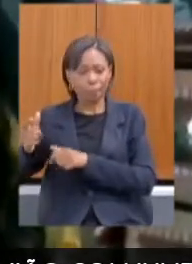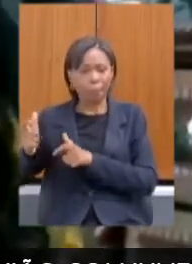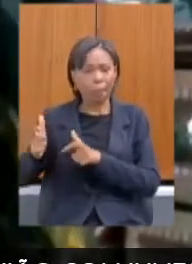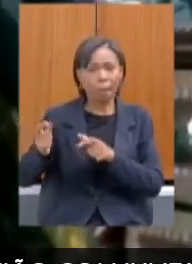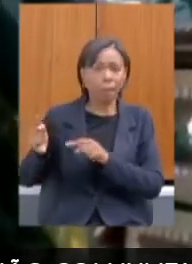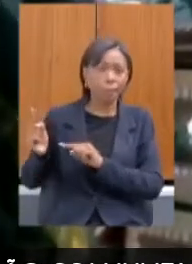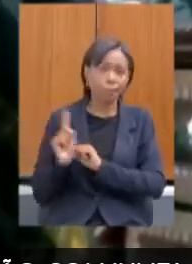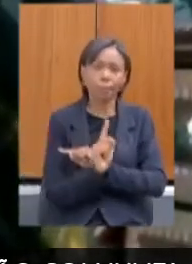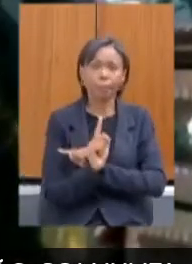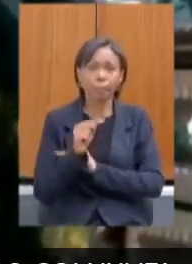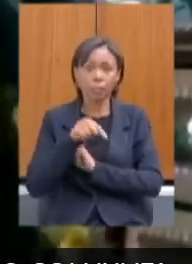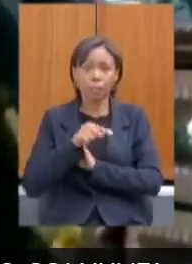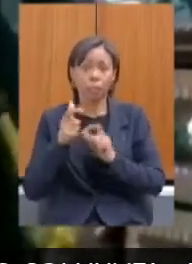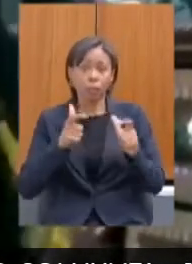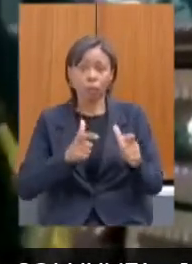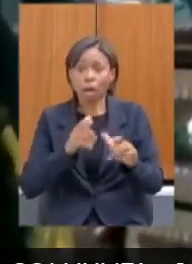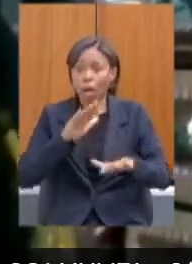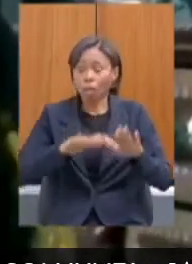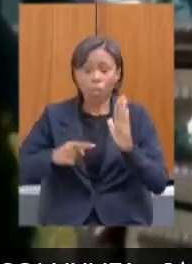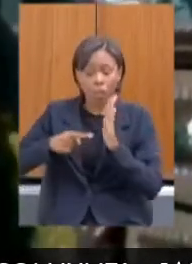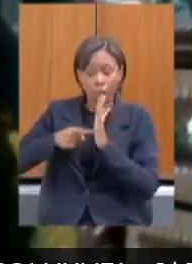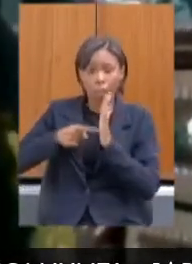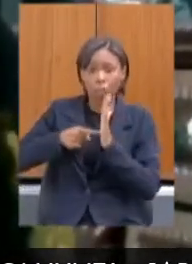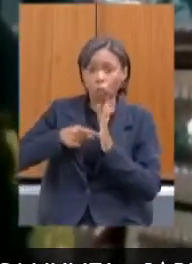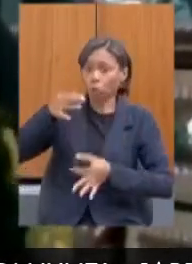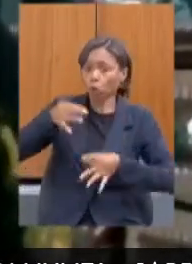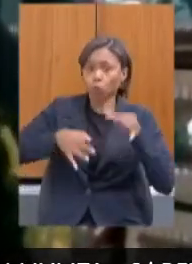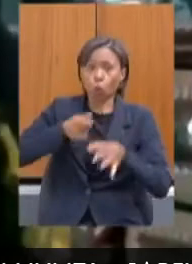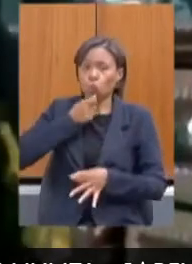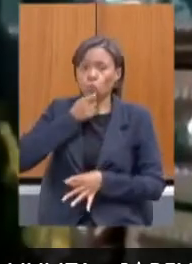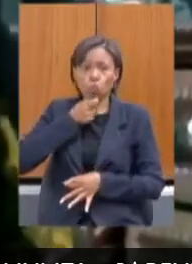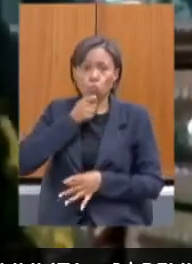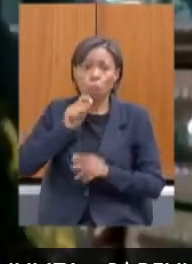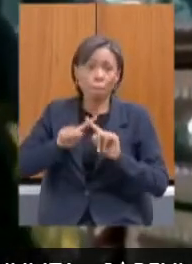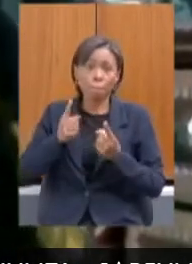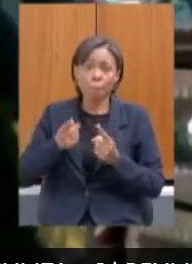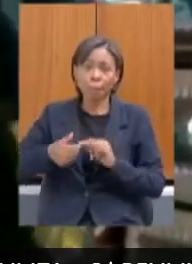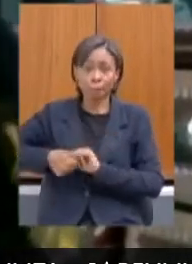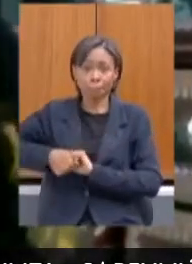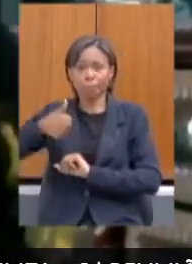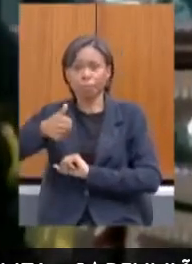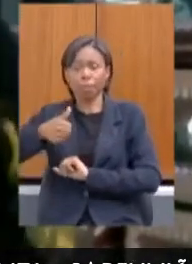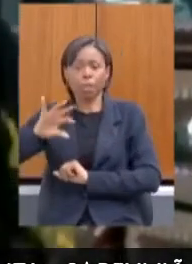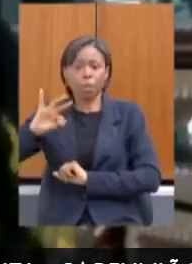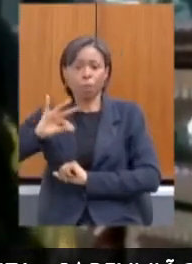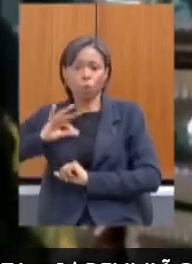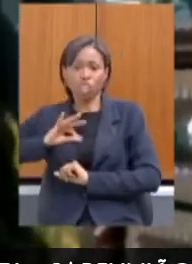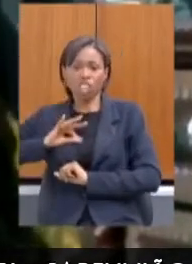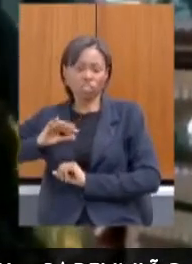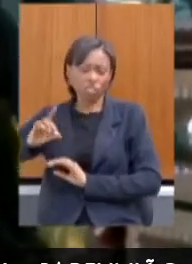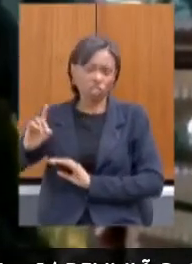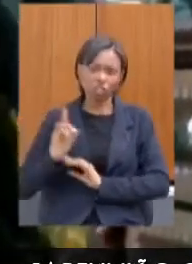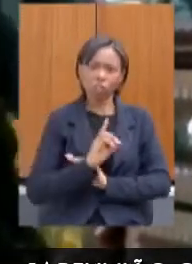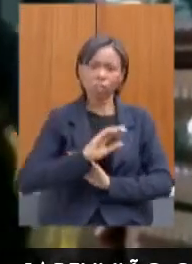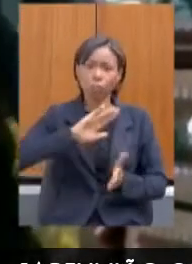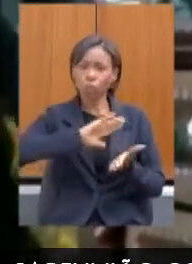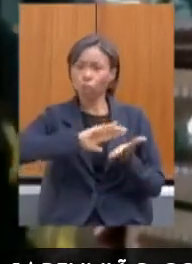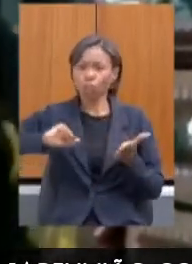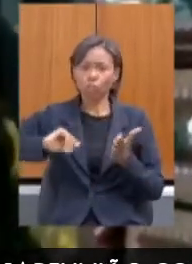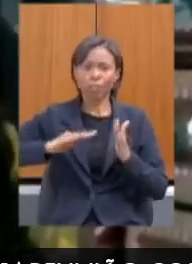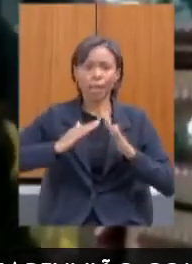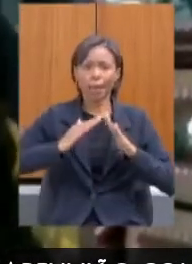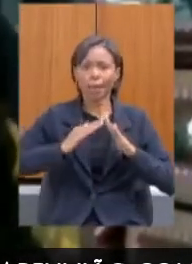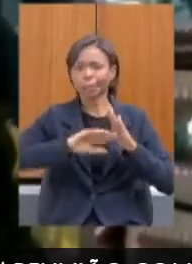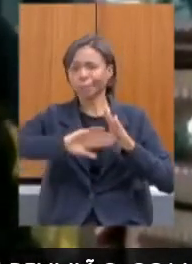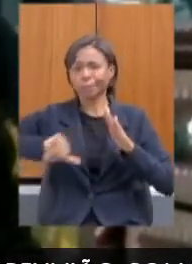denúncias em que nem se chegou no judiciário mas a Polícia Militar chega despejando então nós precisamos também